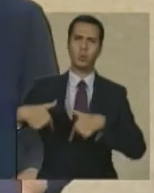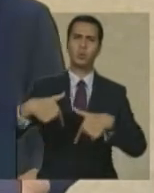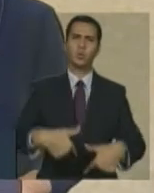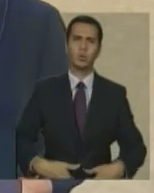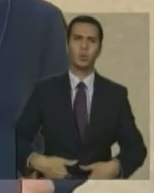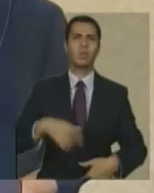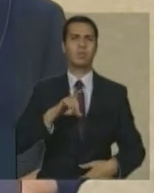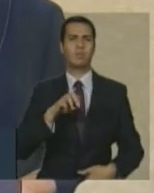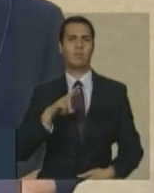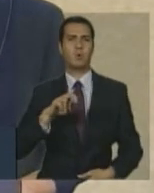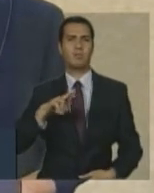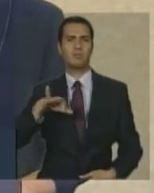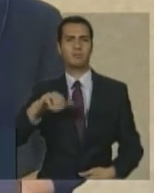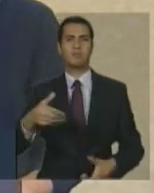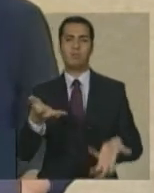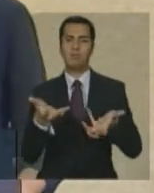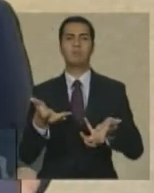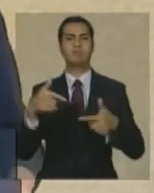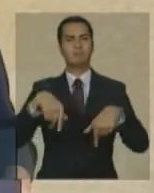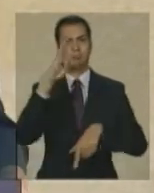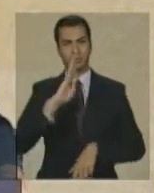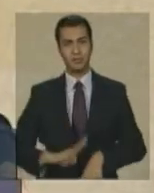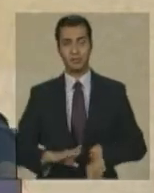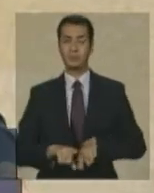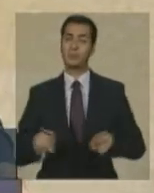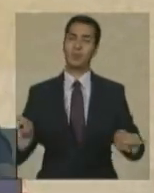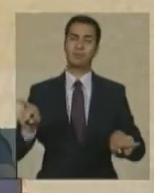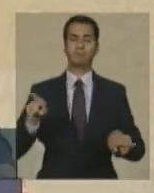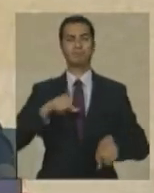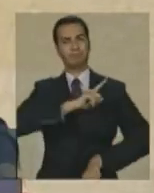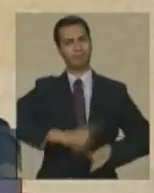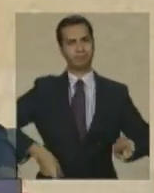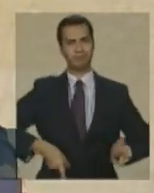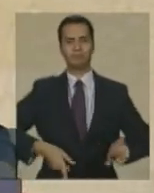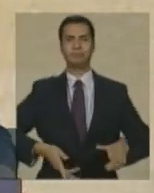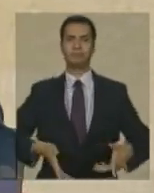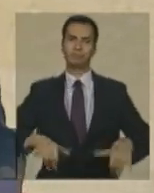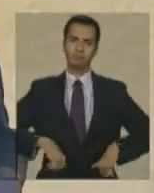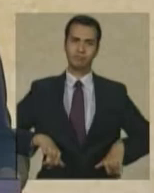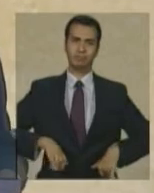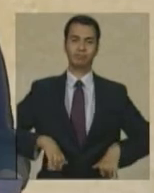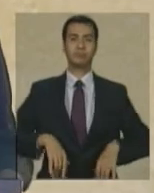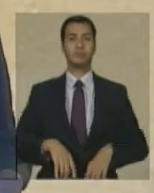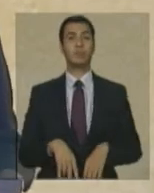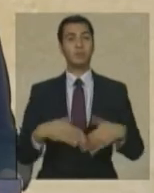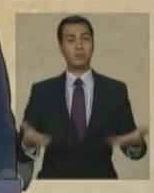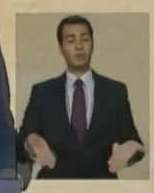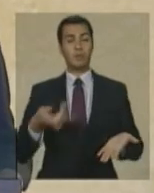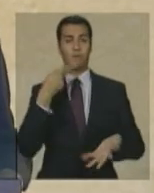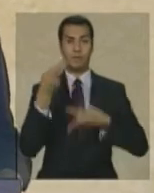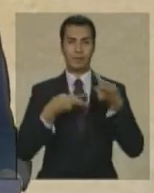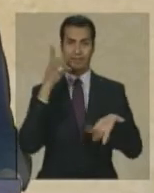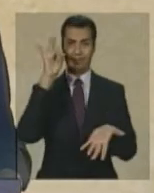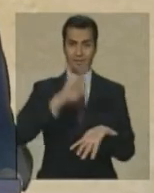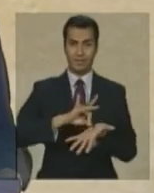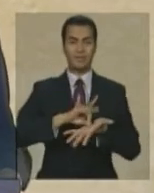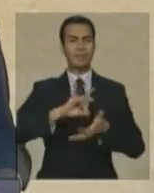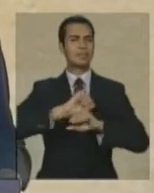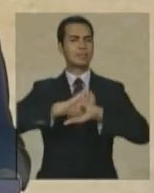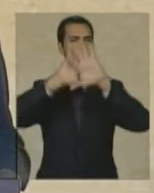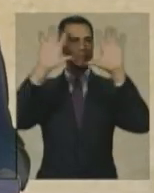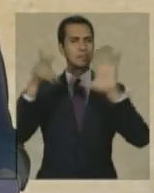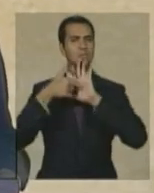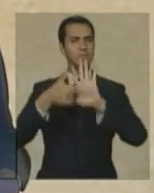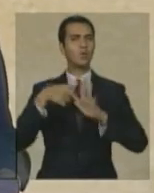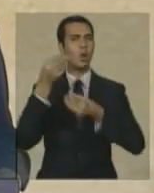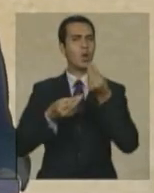arbítrio mas a verdade interessa como eu disse muito as novas gerações que tiveram